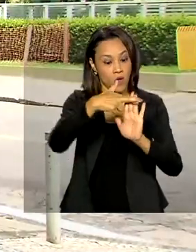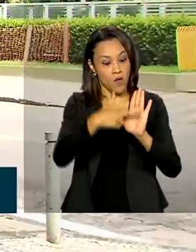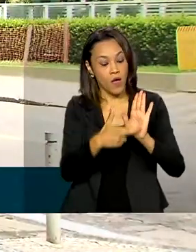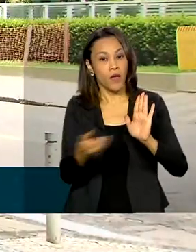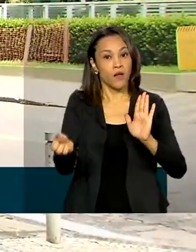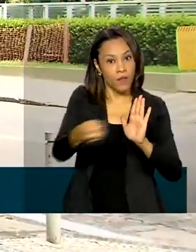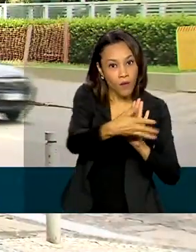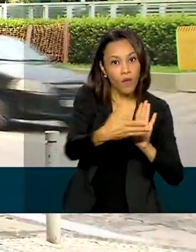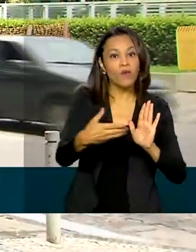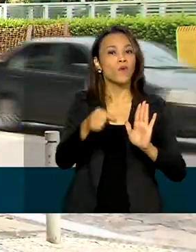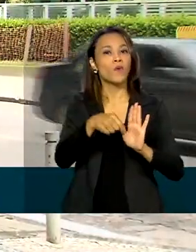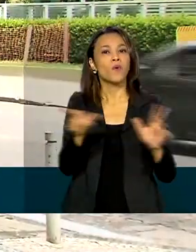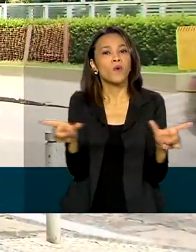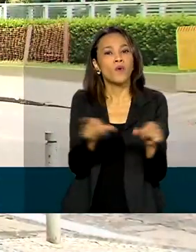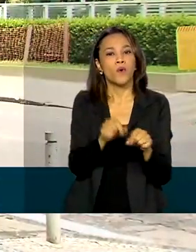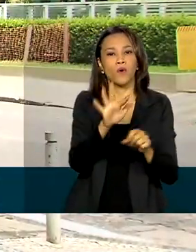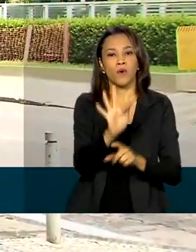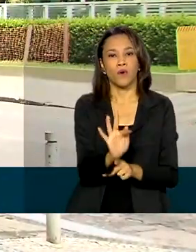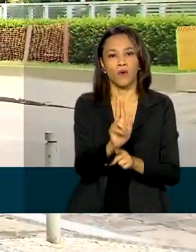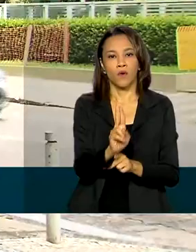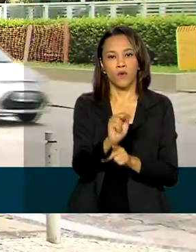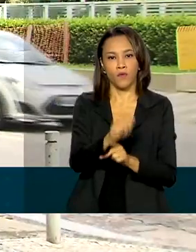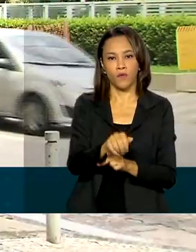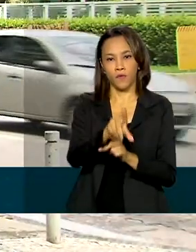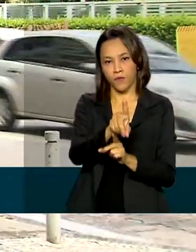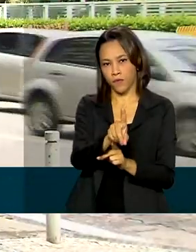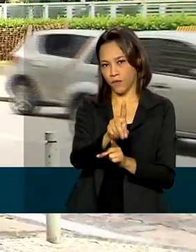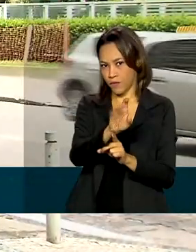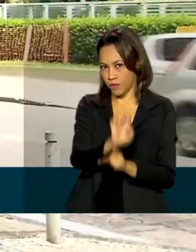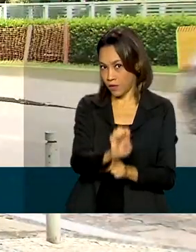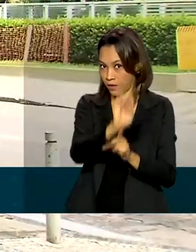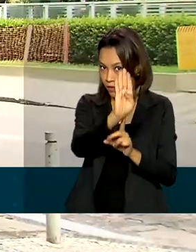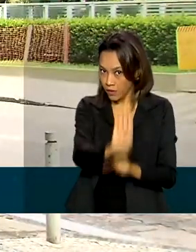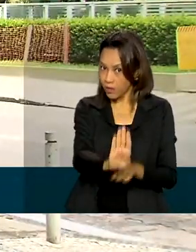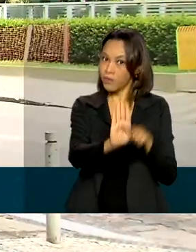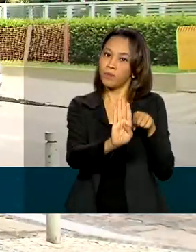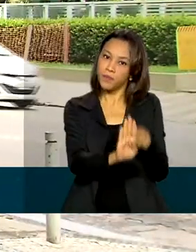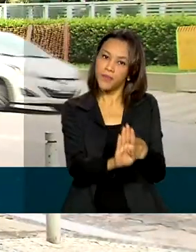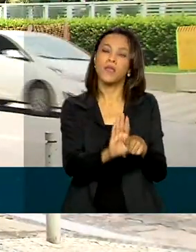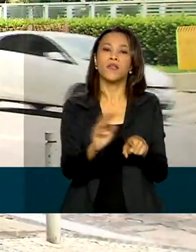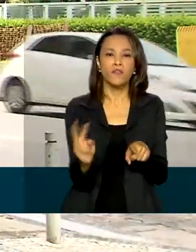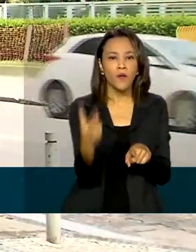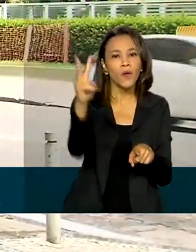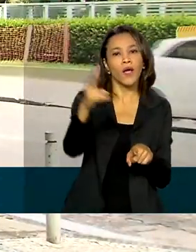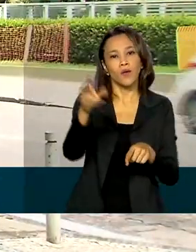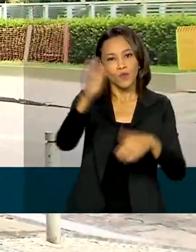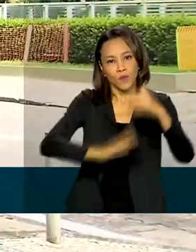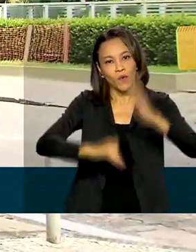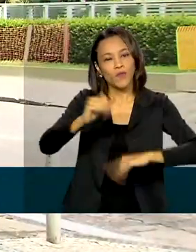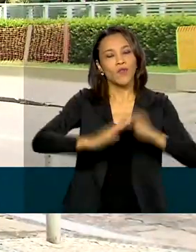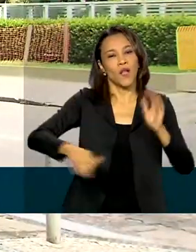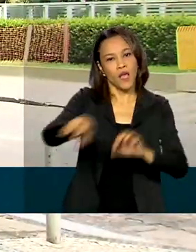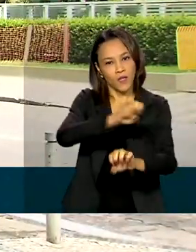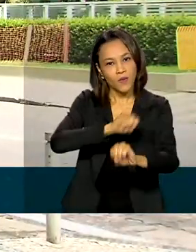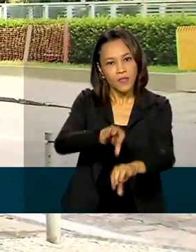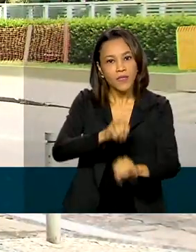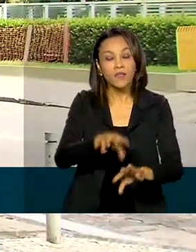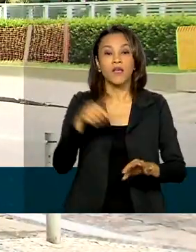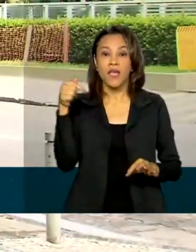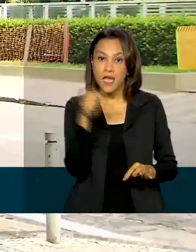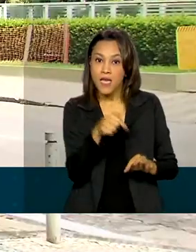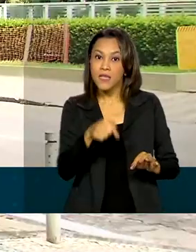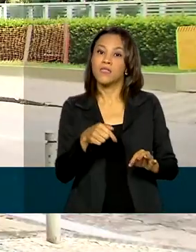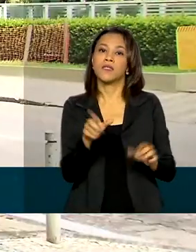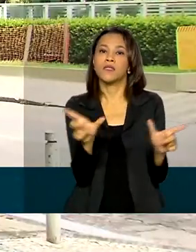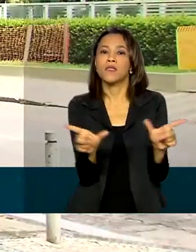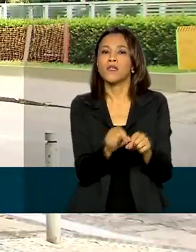de Manutenção e Desenvolvimento da Educação Básica e de Valorização dos Profissionais da Educação. Com esse ato, o Fundeb